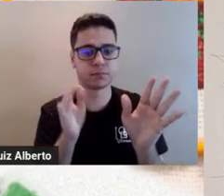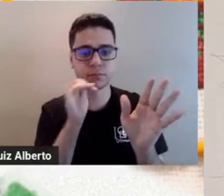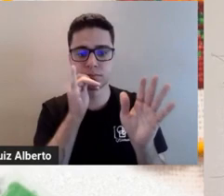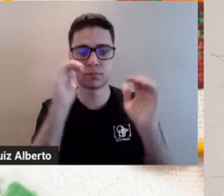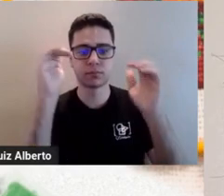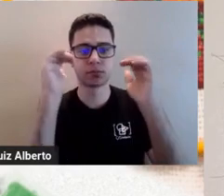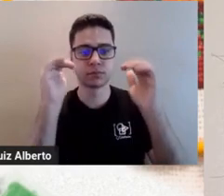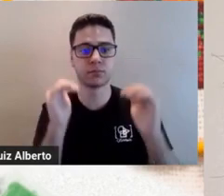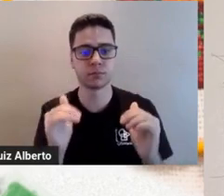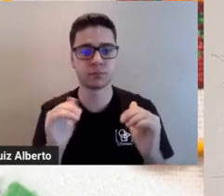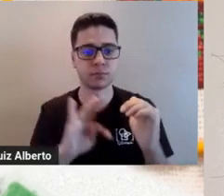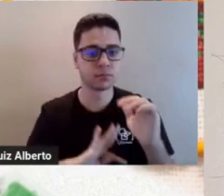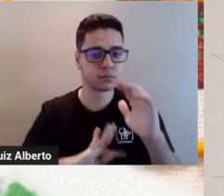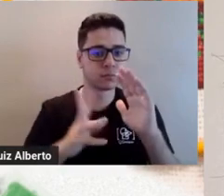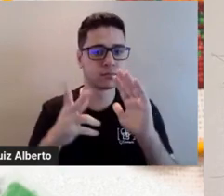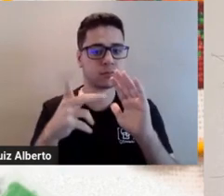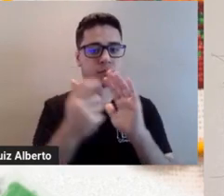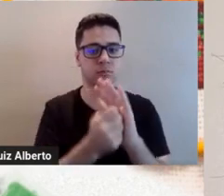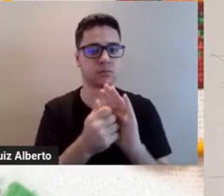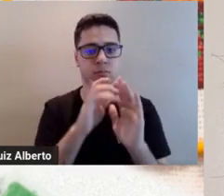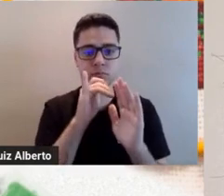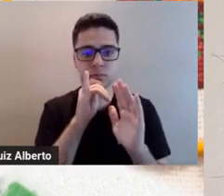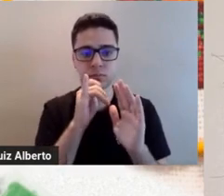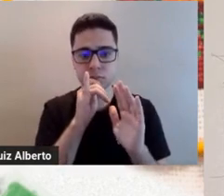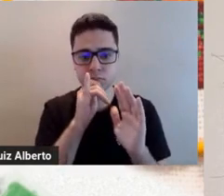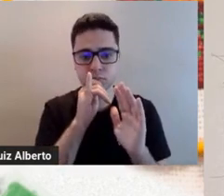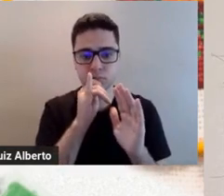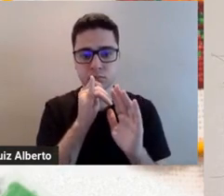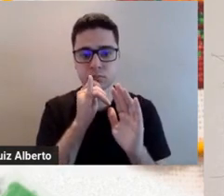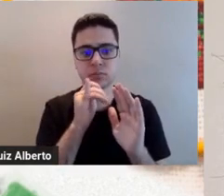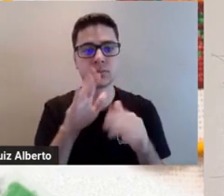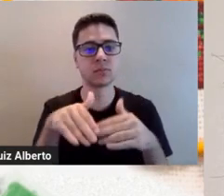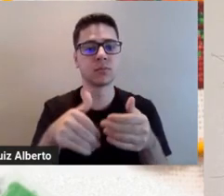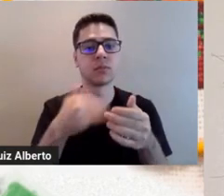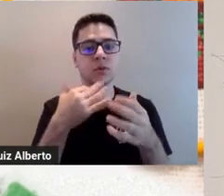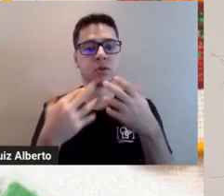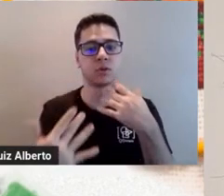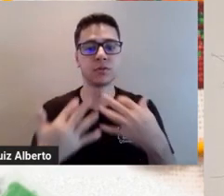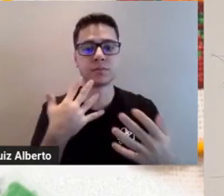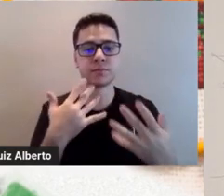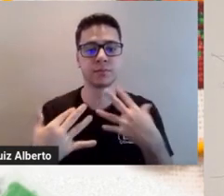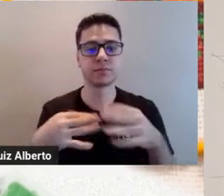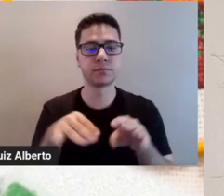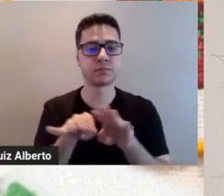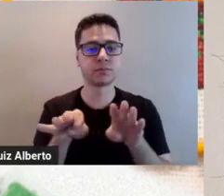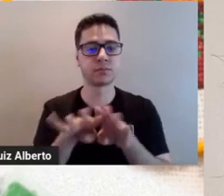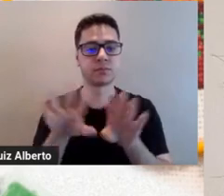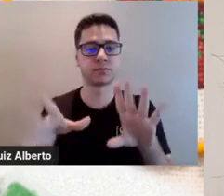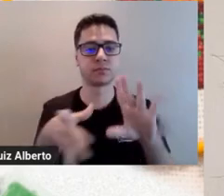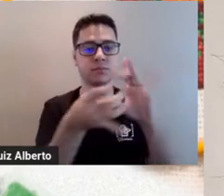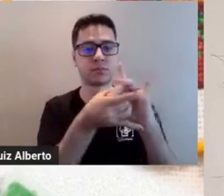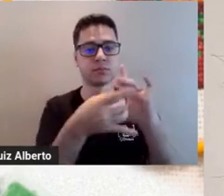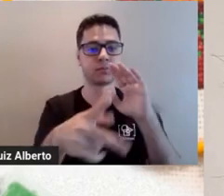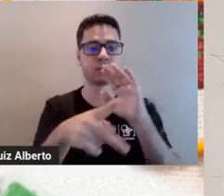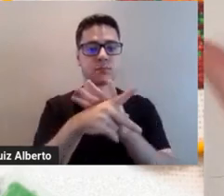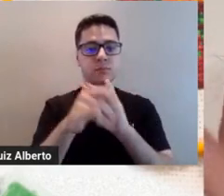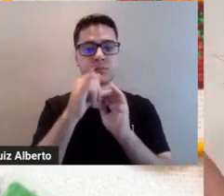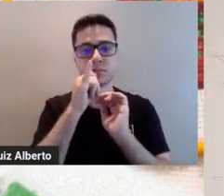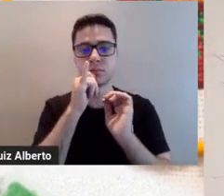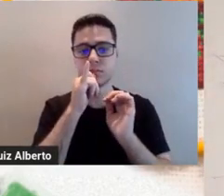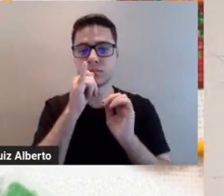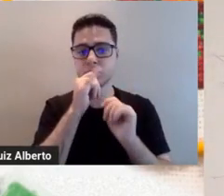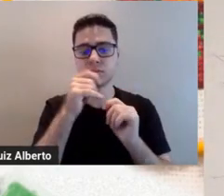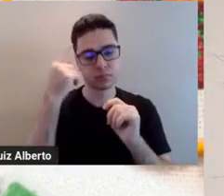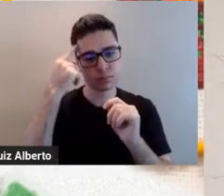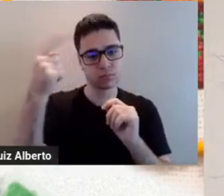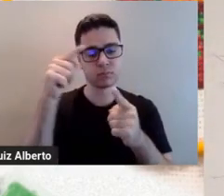composição com essa harmonia de cores ali. Então, também é uma forma de harmonizar, né? E pensando na ideia dos tons,